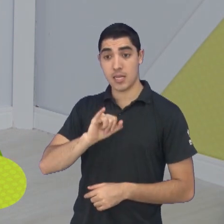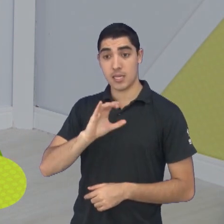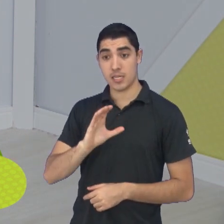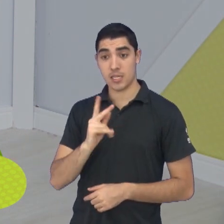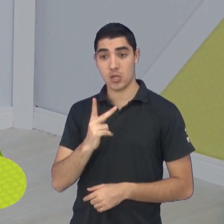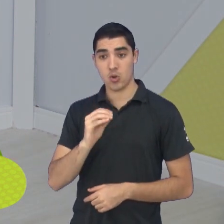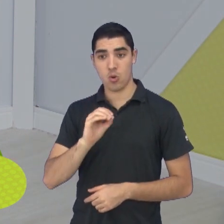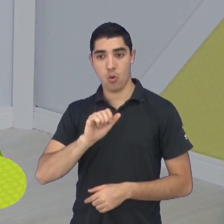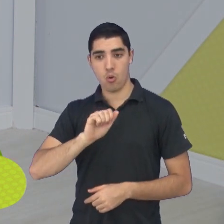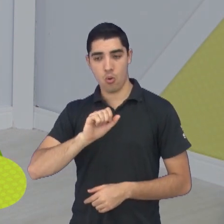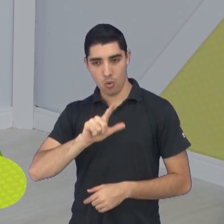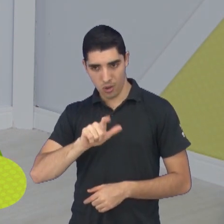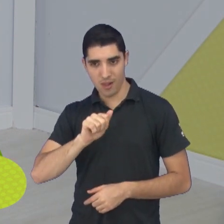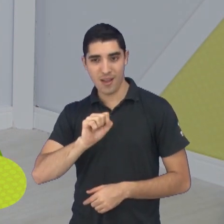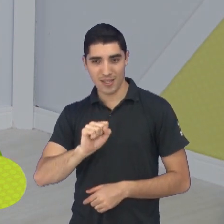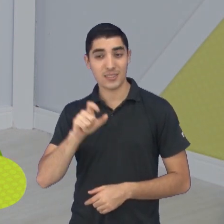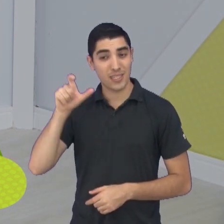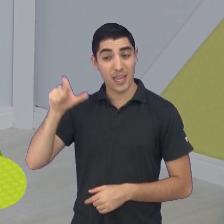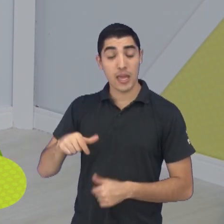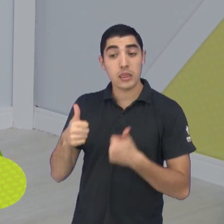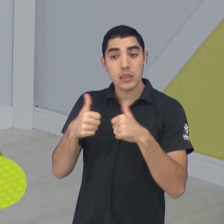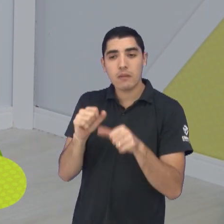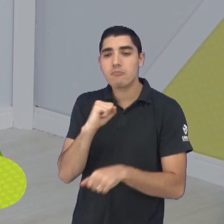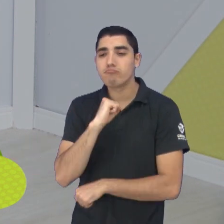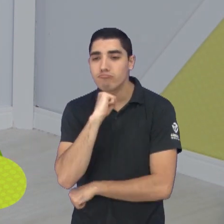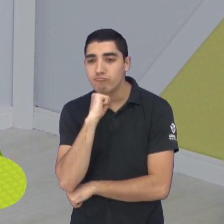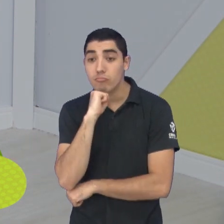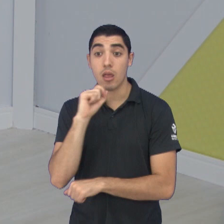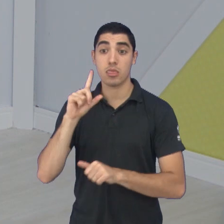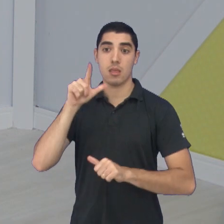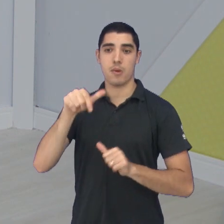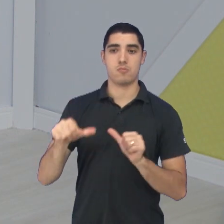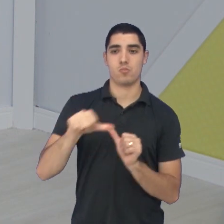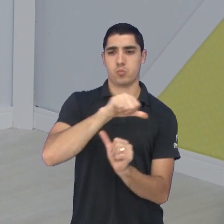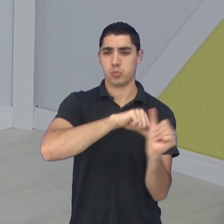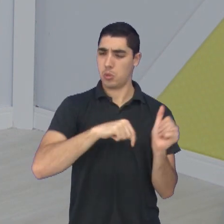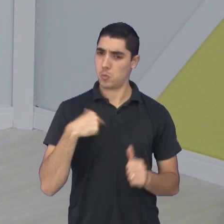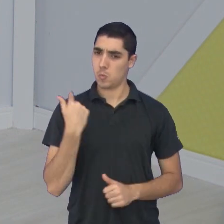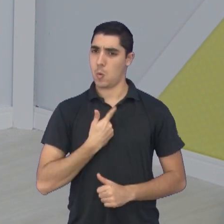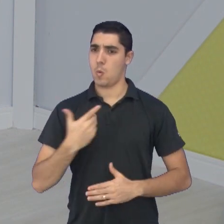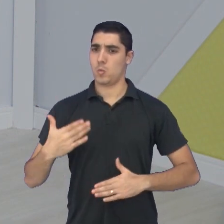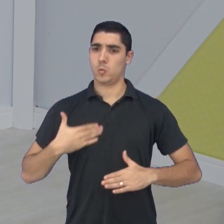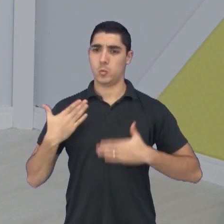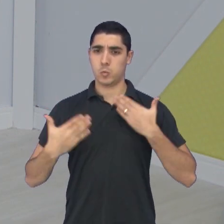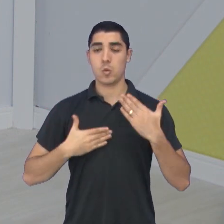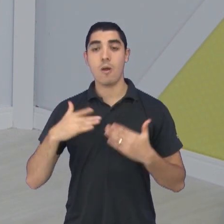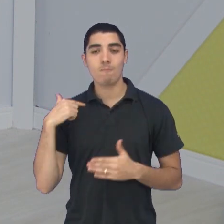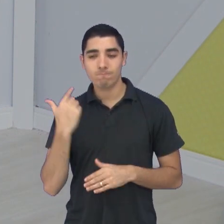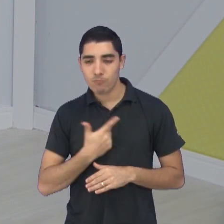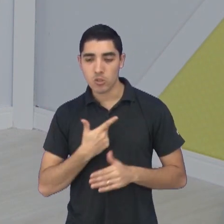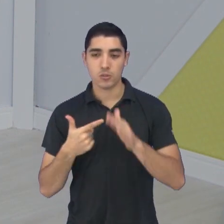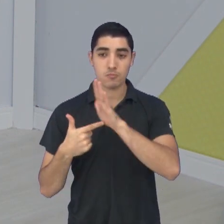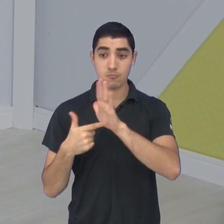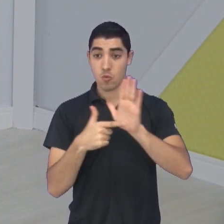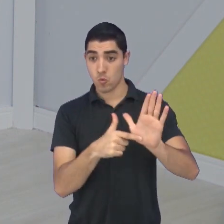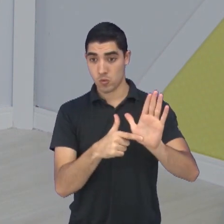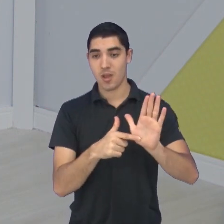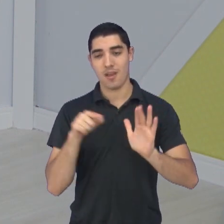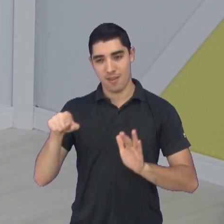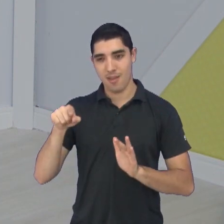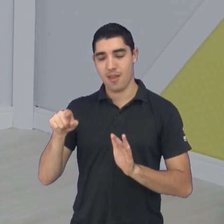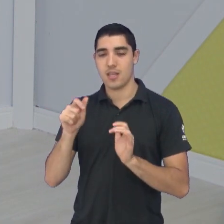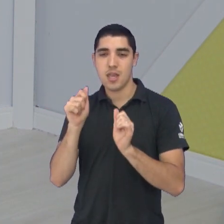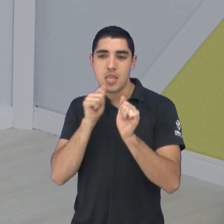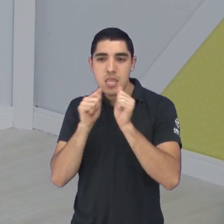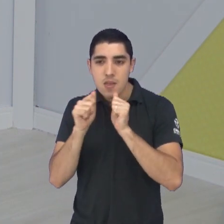o jogo no banco de reservas. E o Nicolas, a gente pensou algumas falas justamente dessas coletivas, tanto